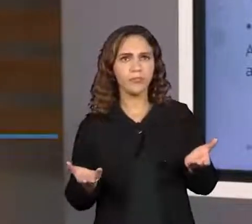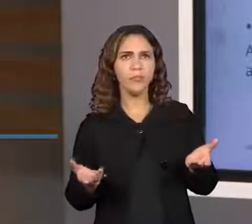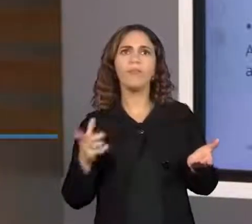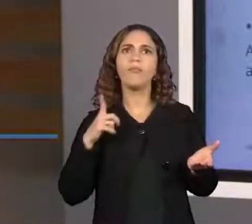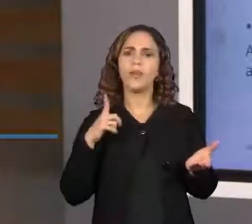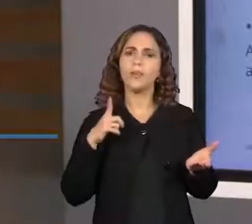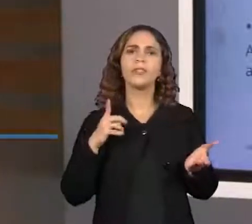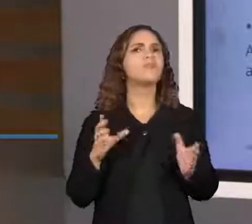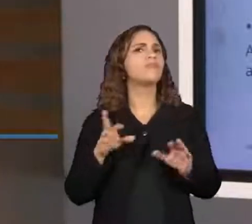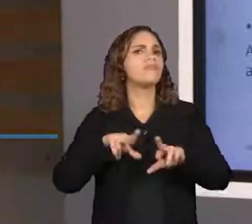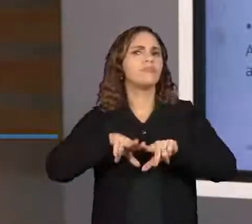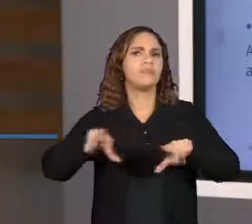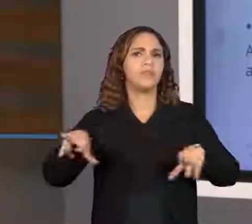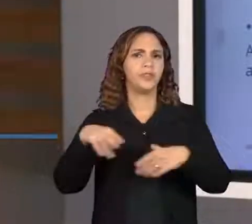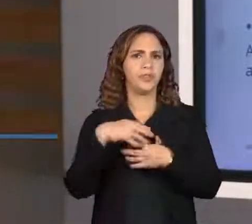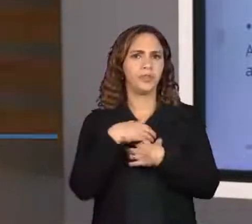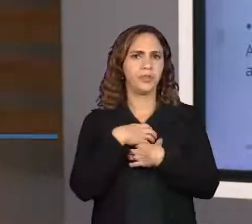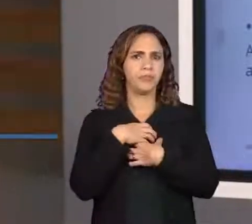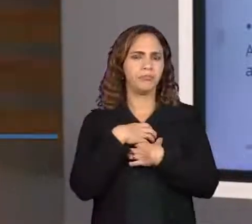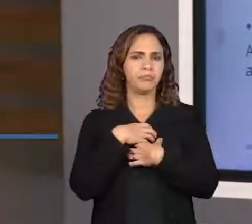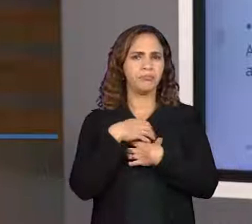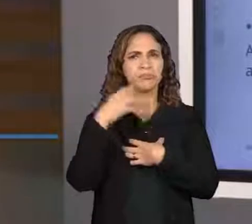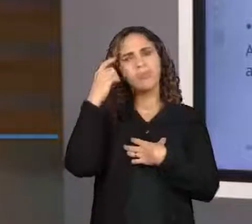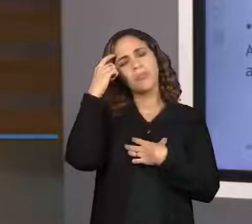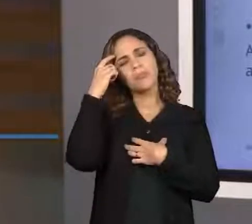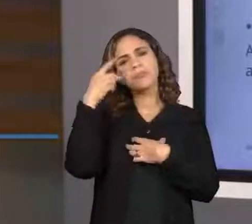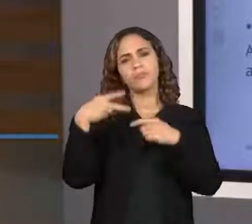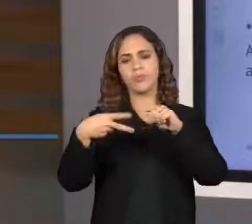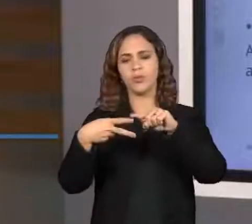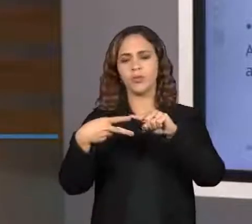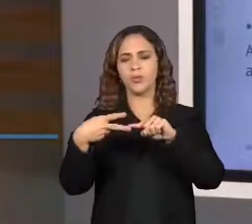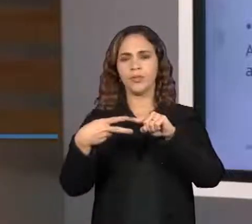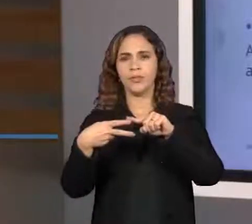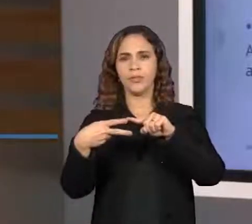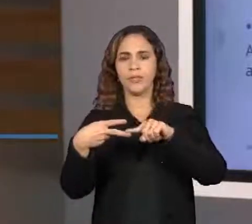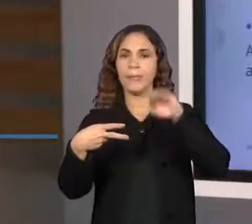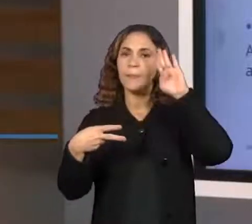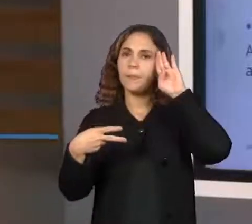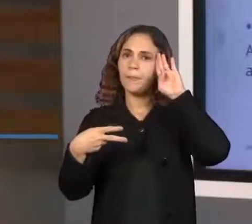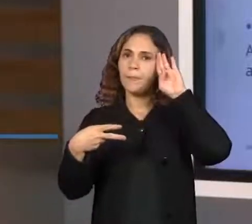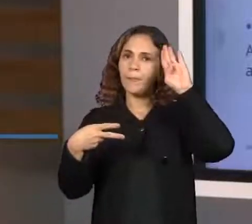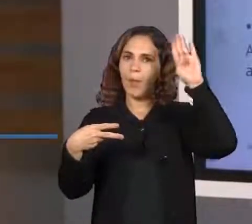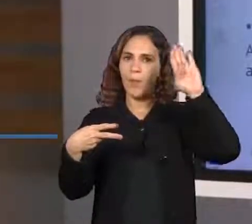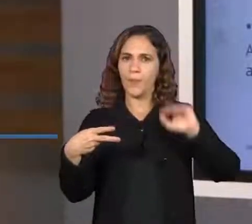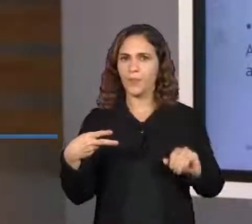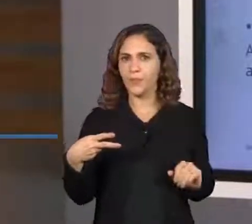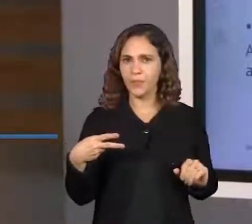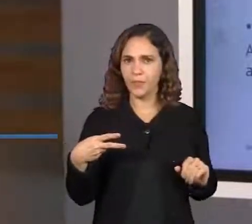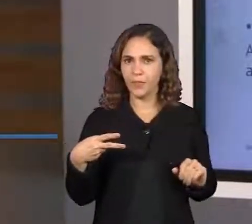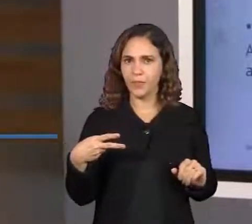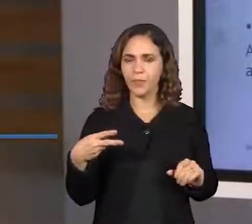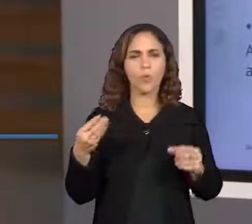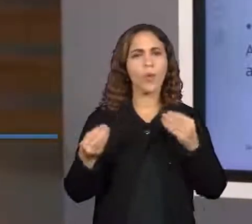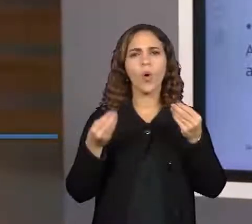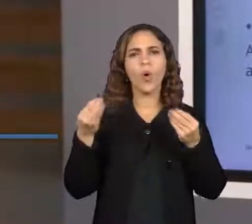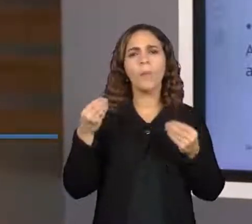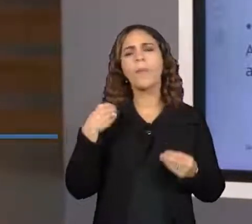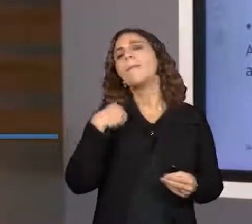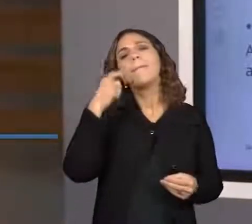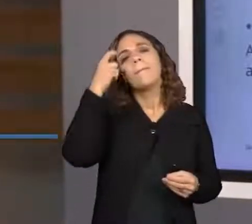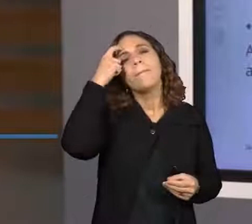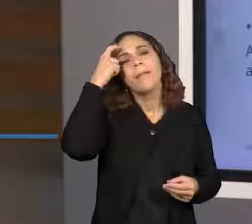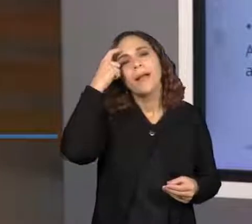diversas formas. E a gente vai pensar aí em duas formas de construir um pensamento